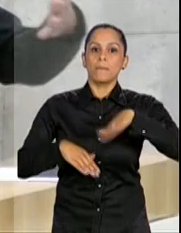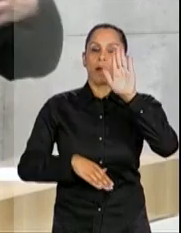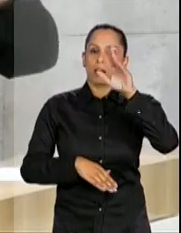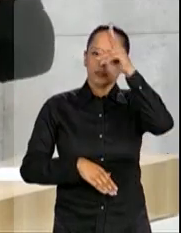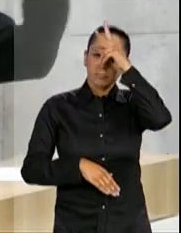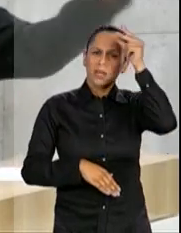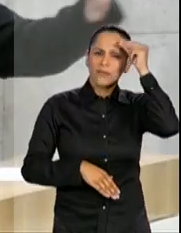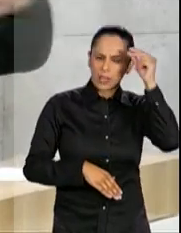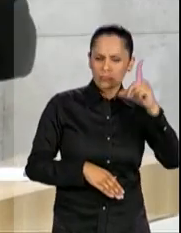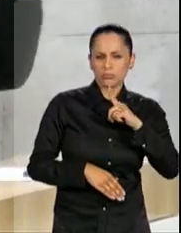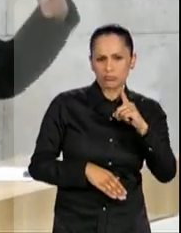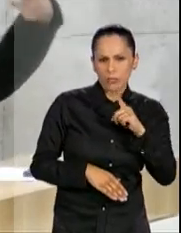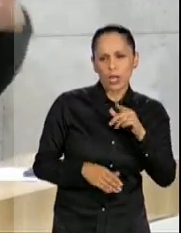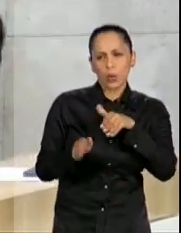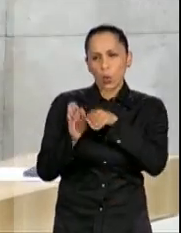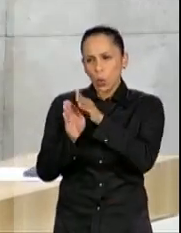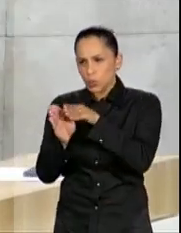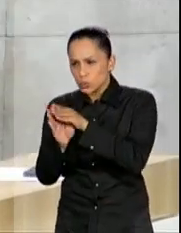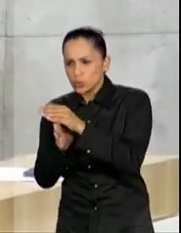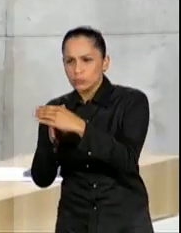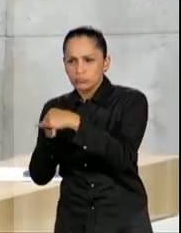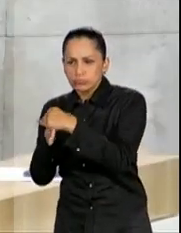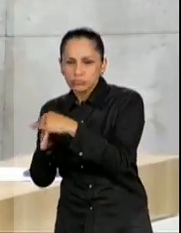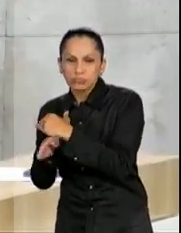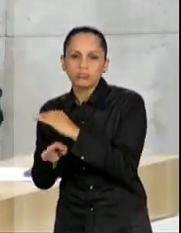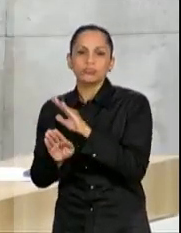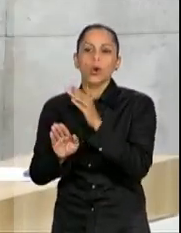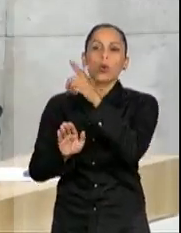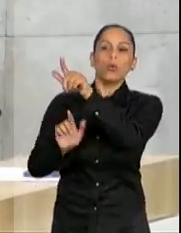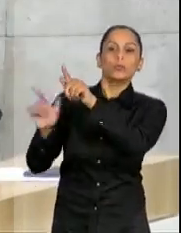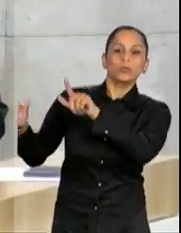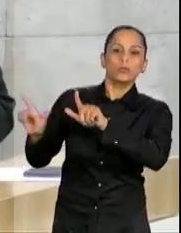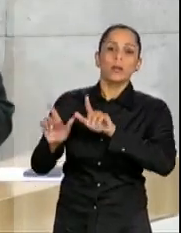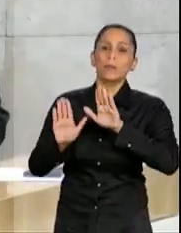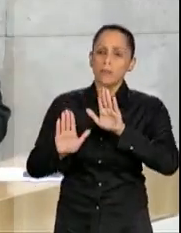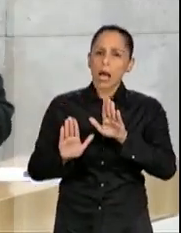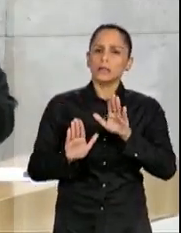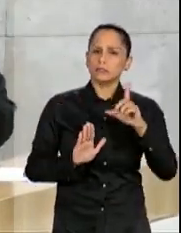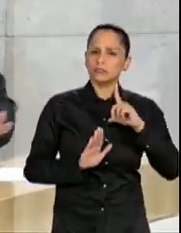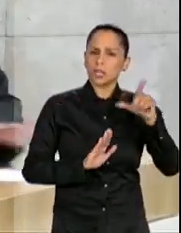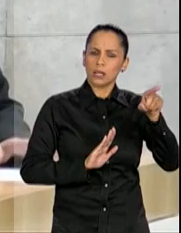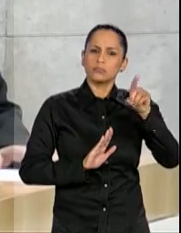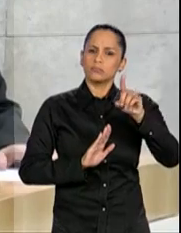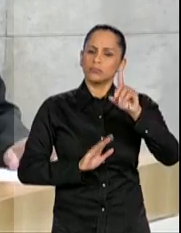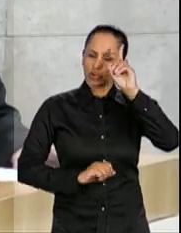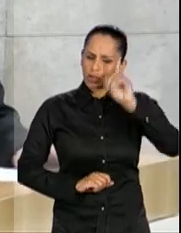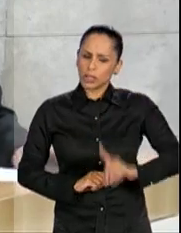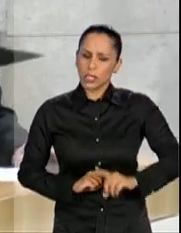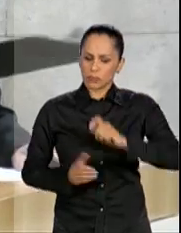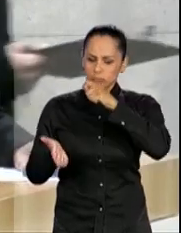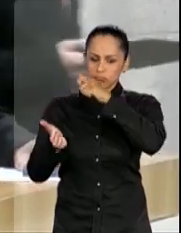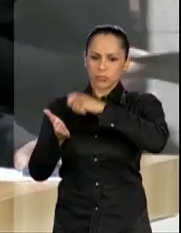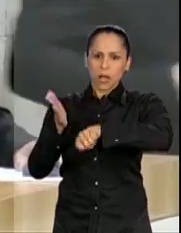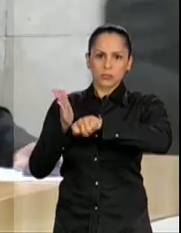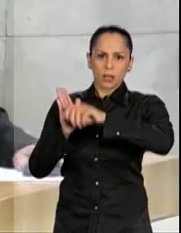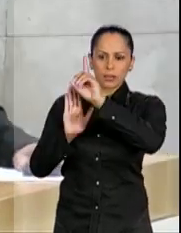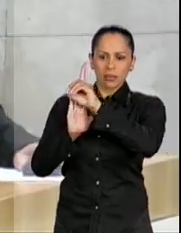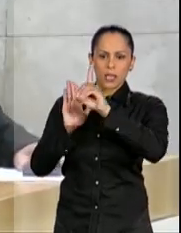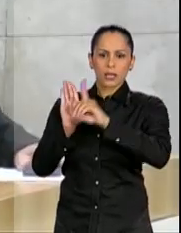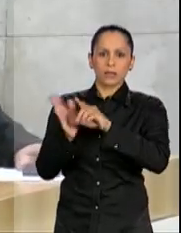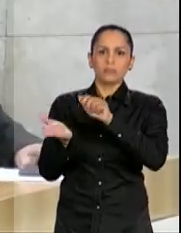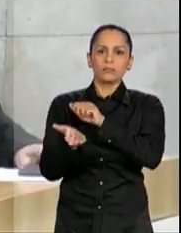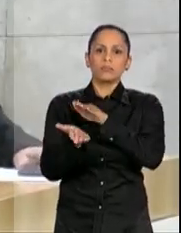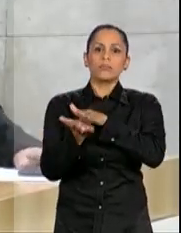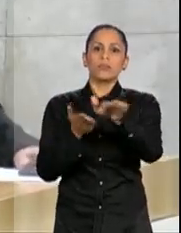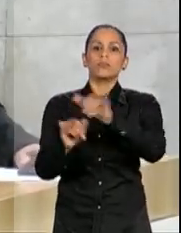consulta ou não consulta outras pessoas, mas ele tem o direito de assinar o decreto publicar e, a partir dali, ficar valendo.